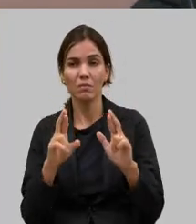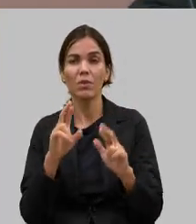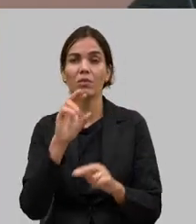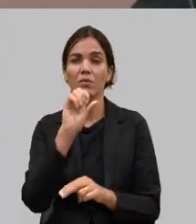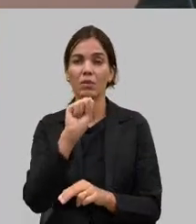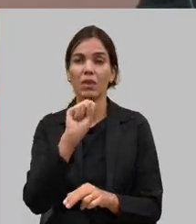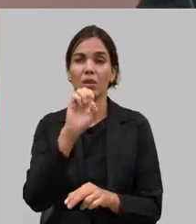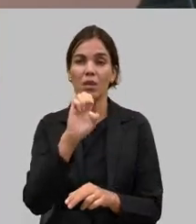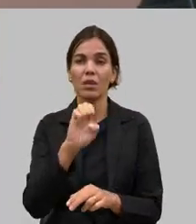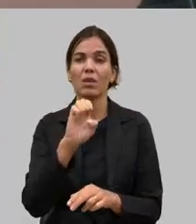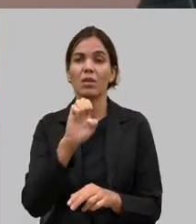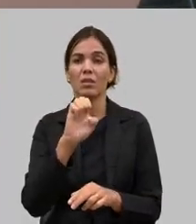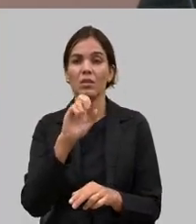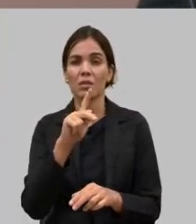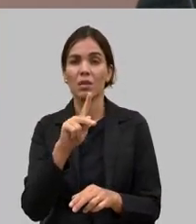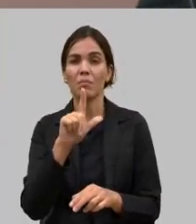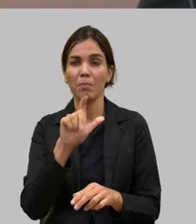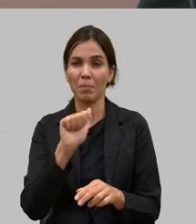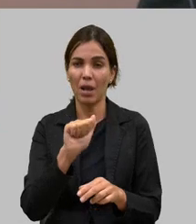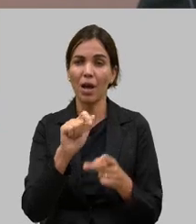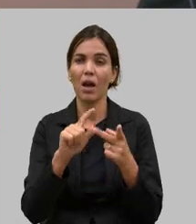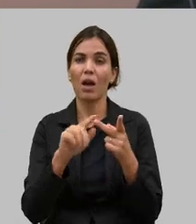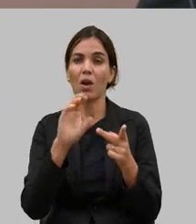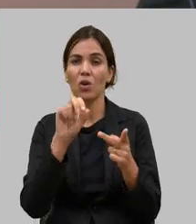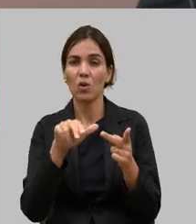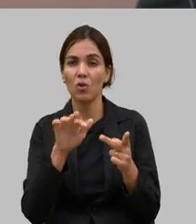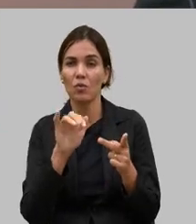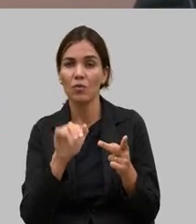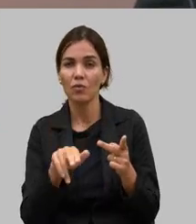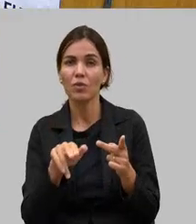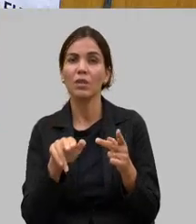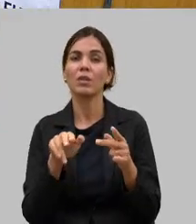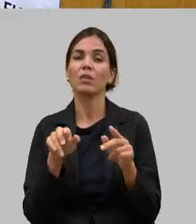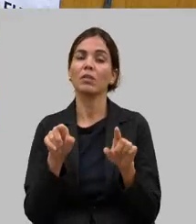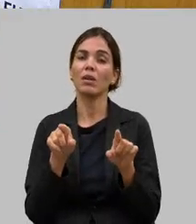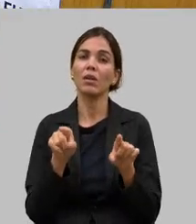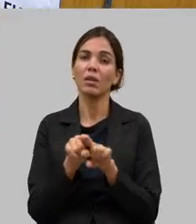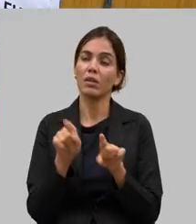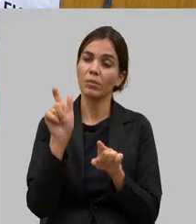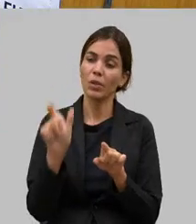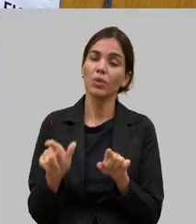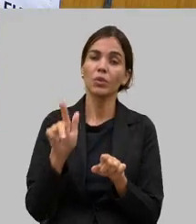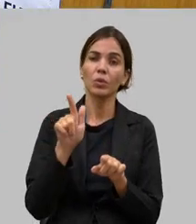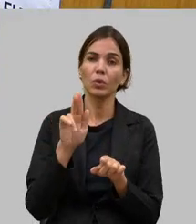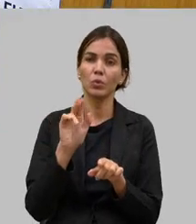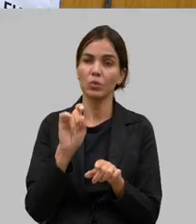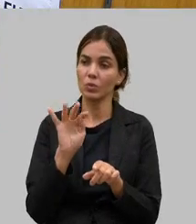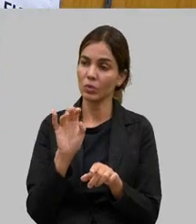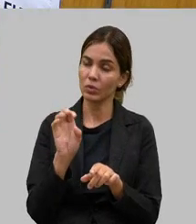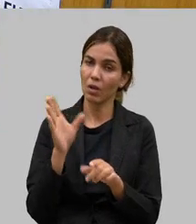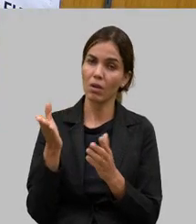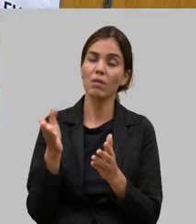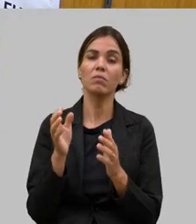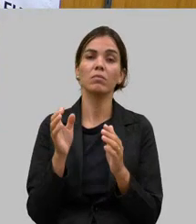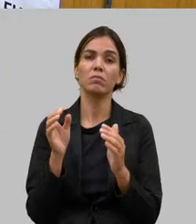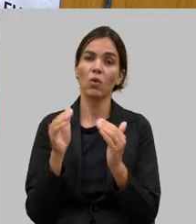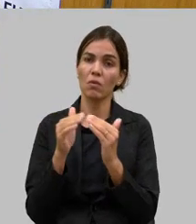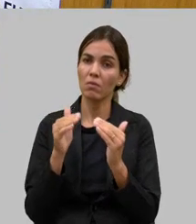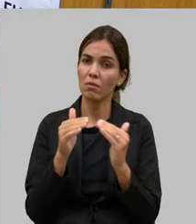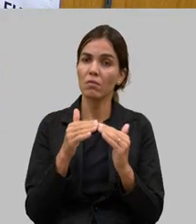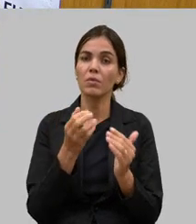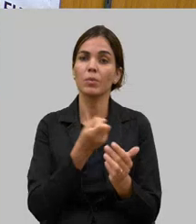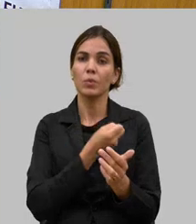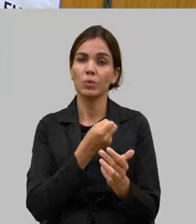crescimento do nosso orçamento o nosso SPGF está ali o Gustavo pode confirmar os números mas o grande diferencial da